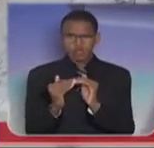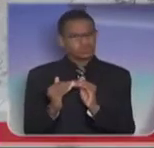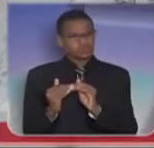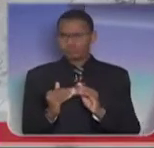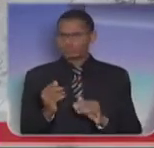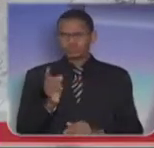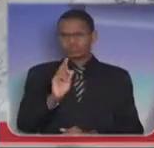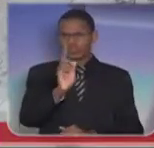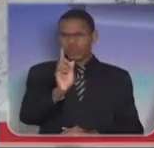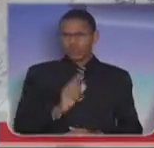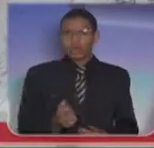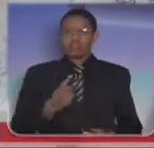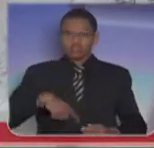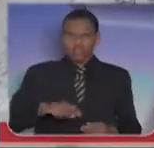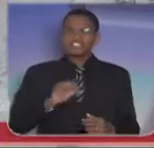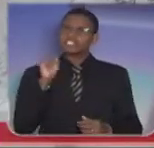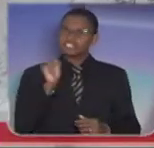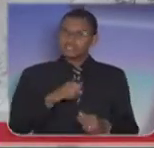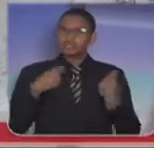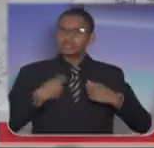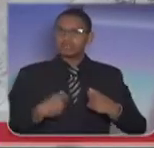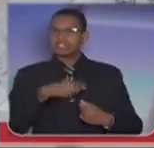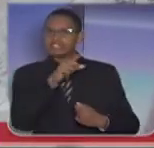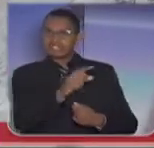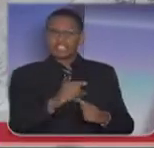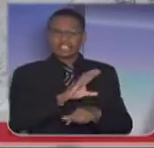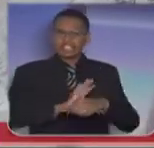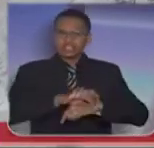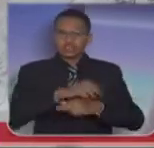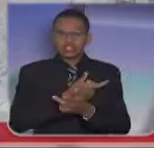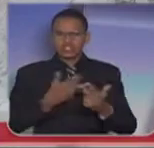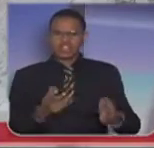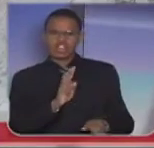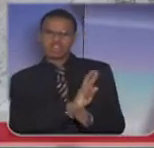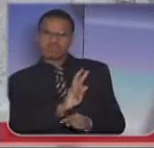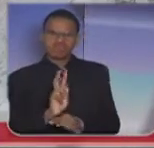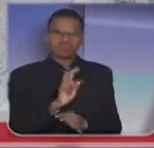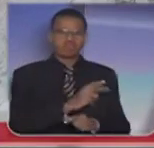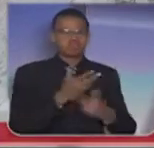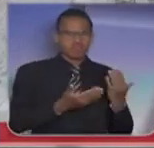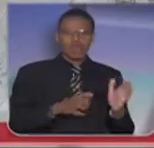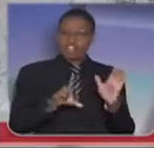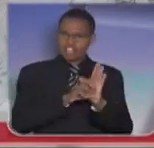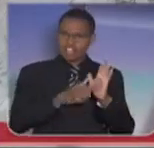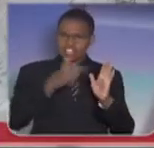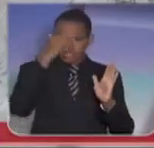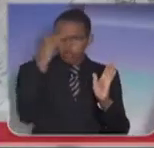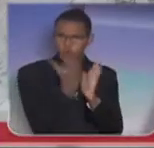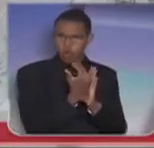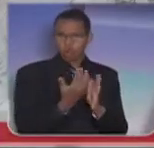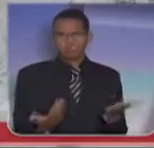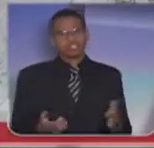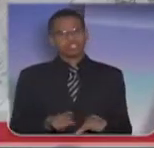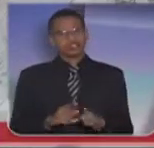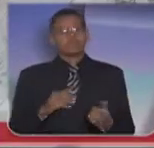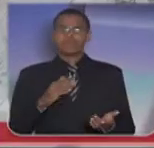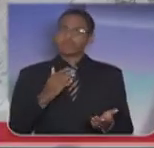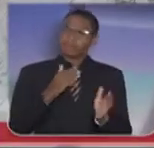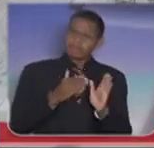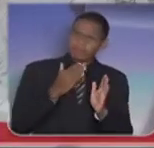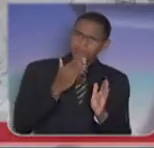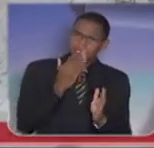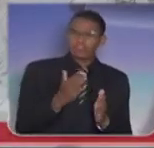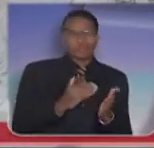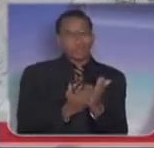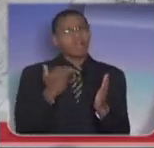valorizar as forças de segurança, sem qualquer tipo de excesso, dentro da legalidade, exigir que cada vez mais a lei seja aplicada,